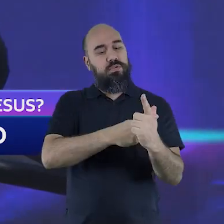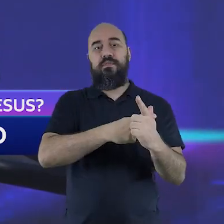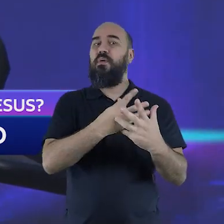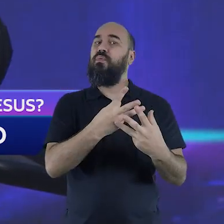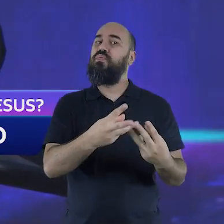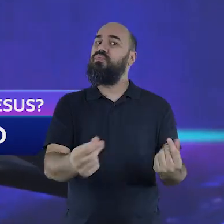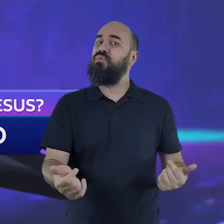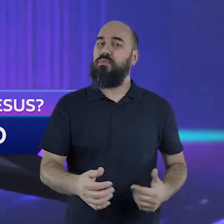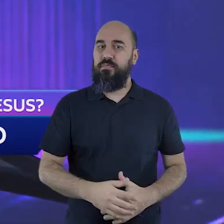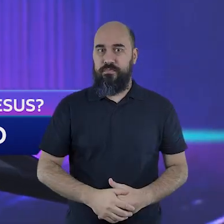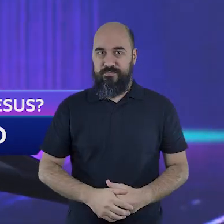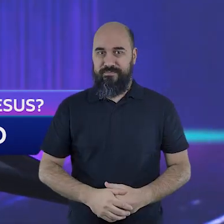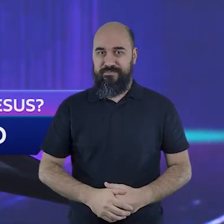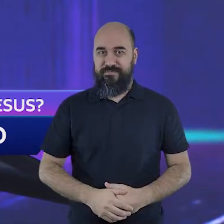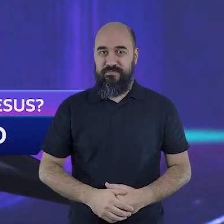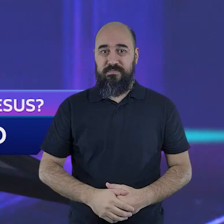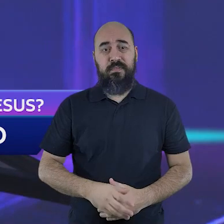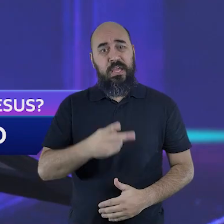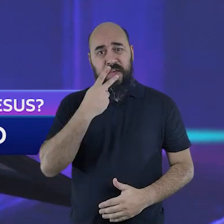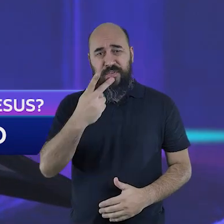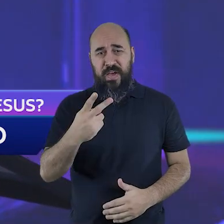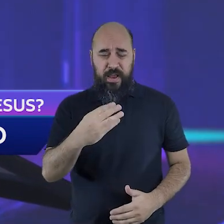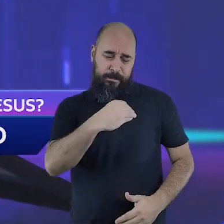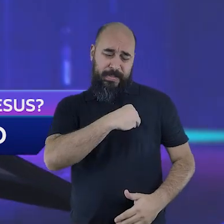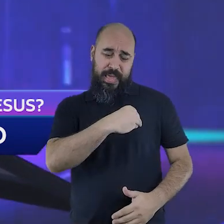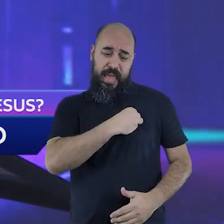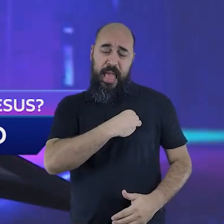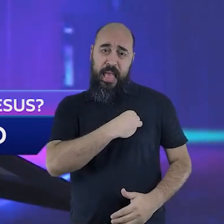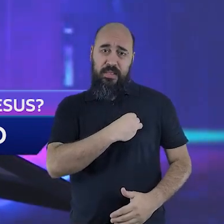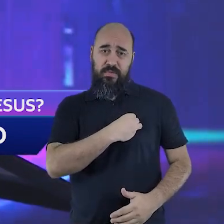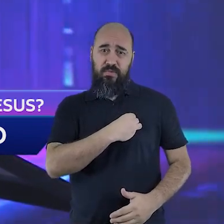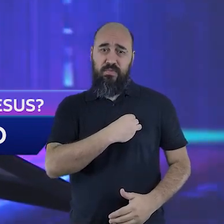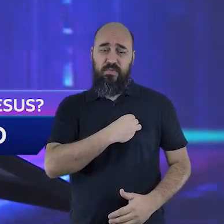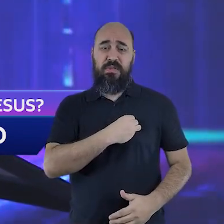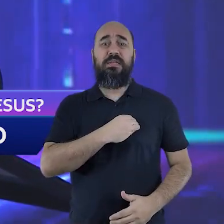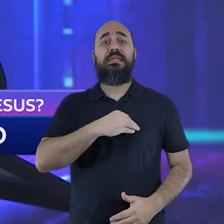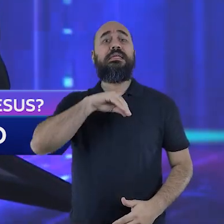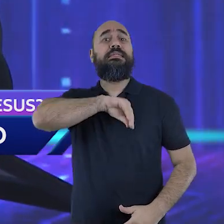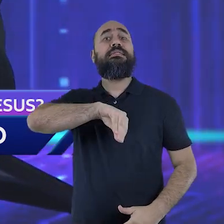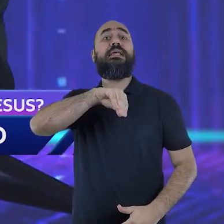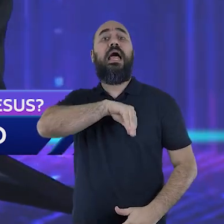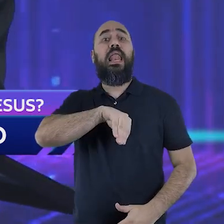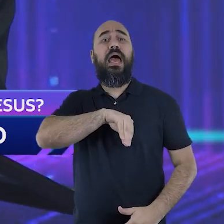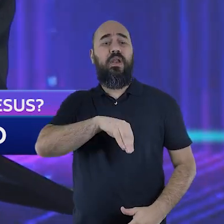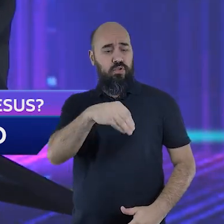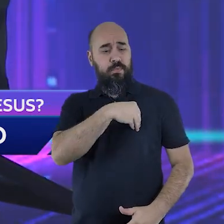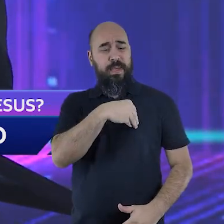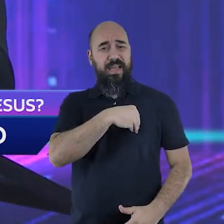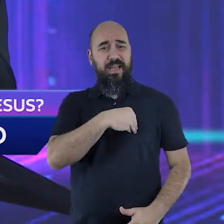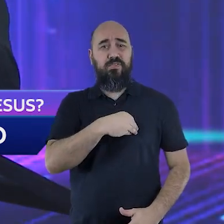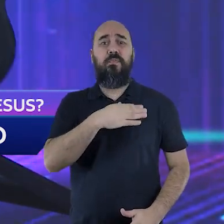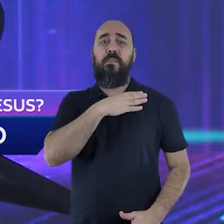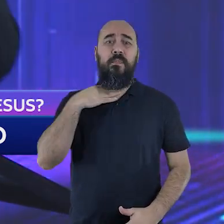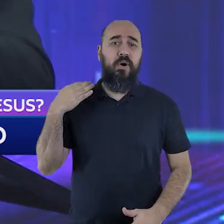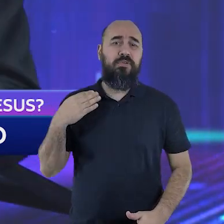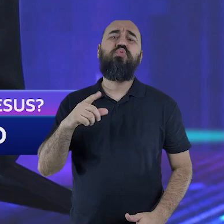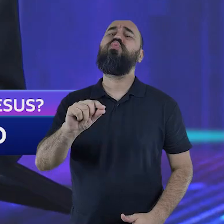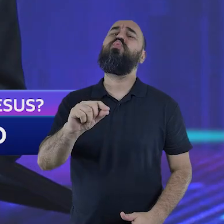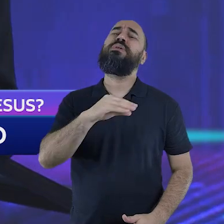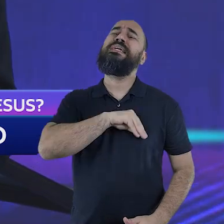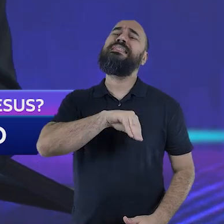o salário do pecado é a morte. Eu gosto de pensar que a palavra salário significa